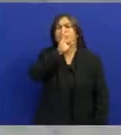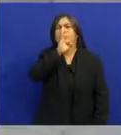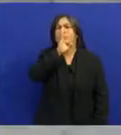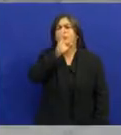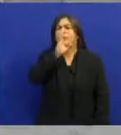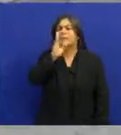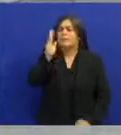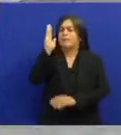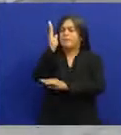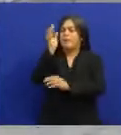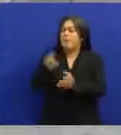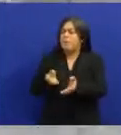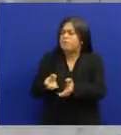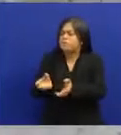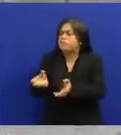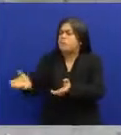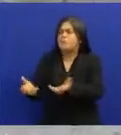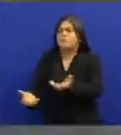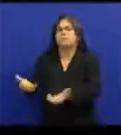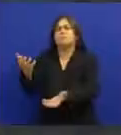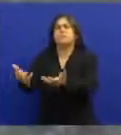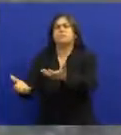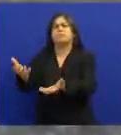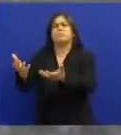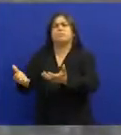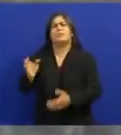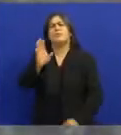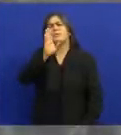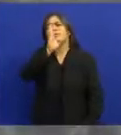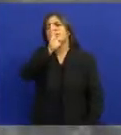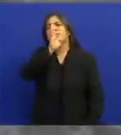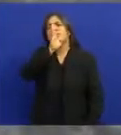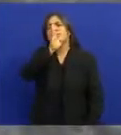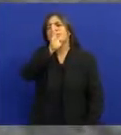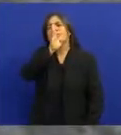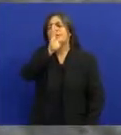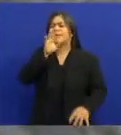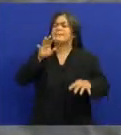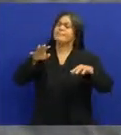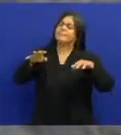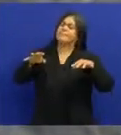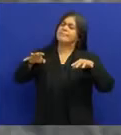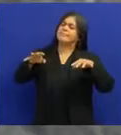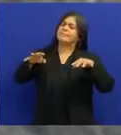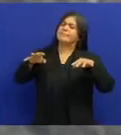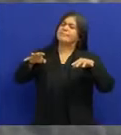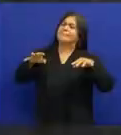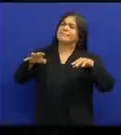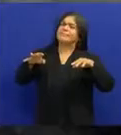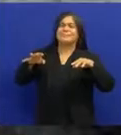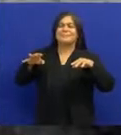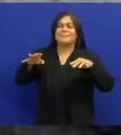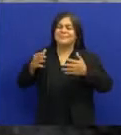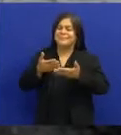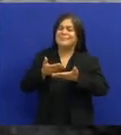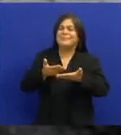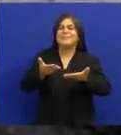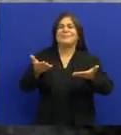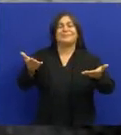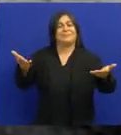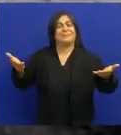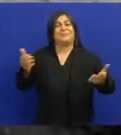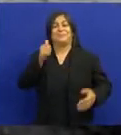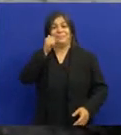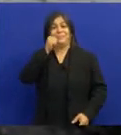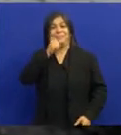queima da caieira teria seu primeiro E único silêncio em anos Quase reverencial Em muda complicidade